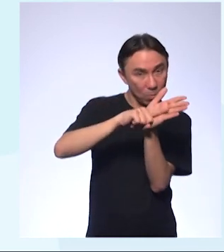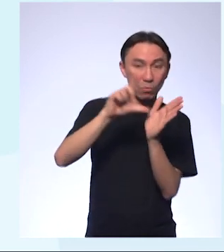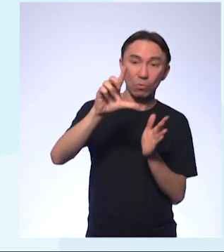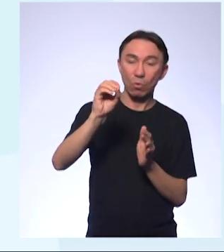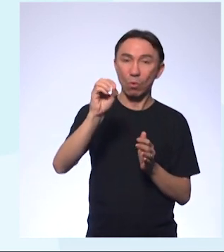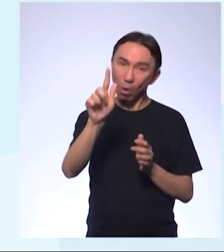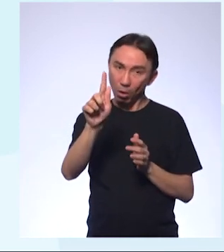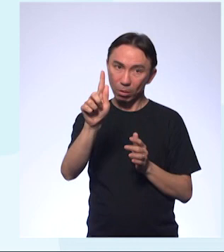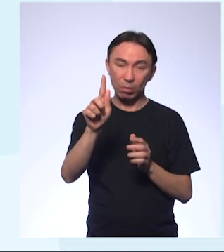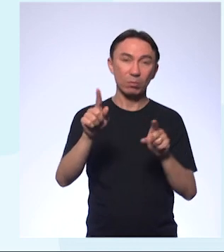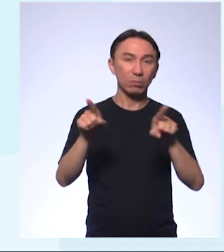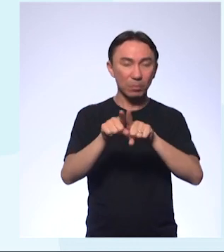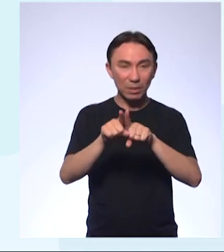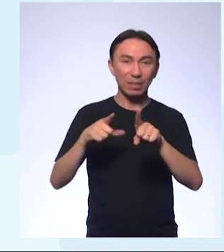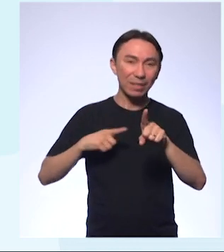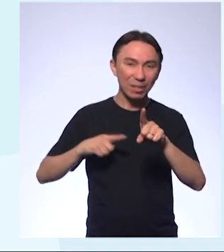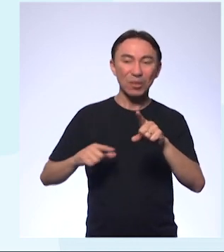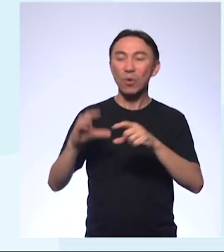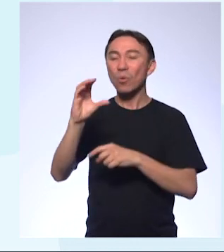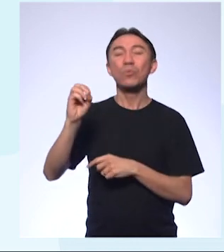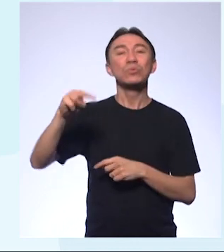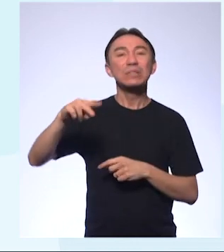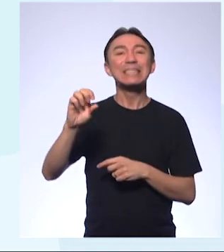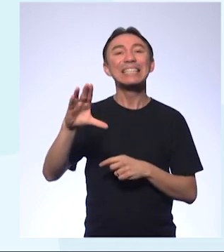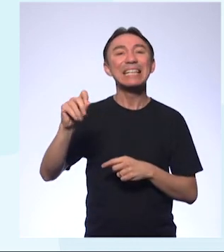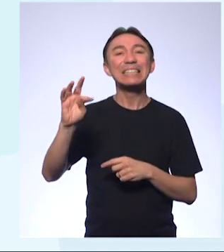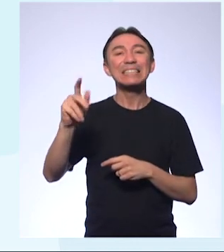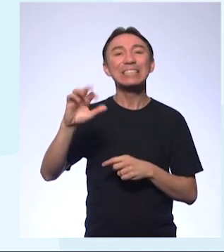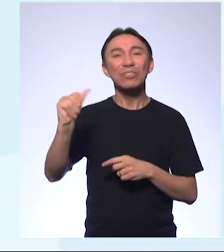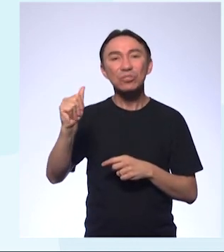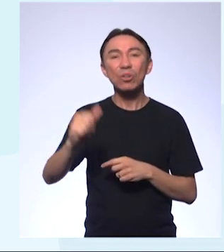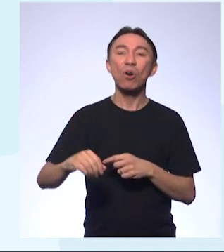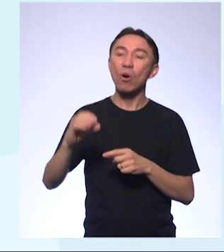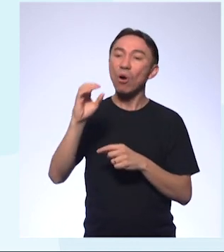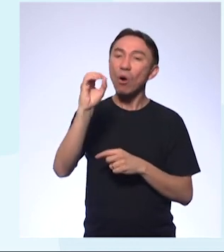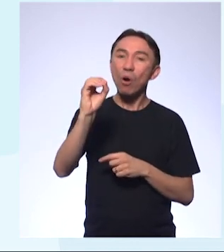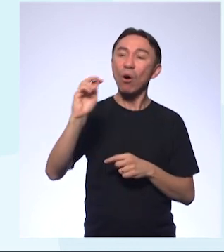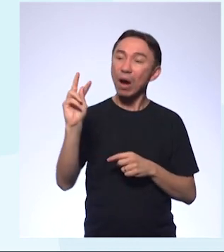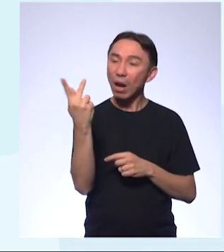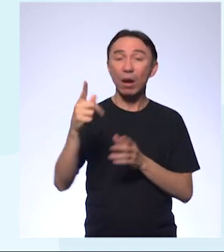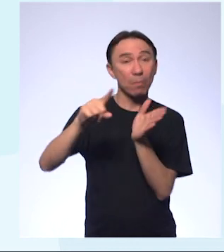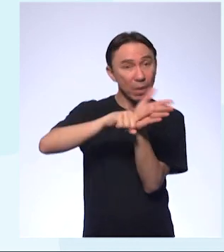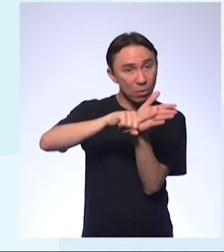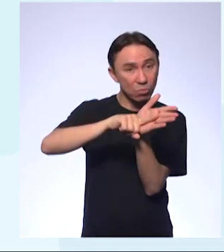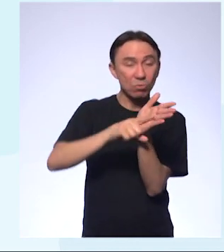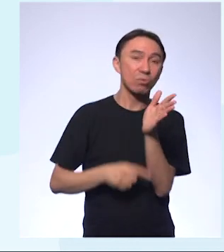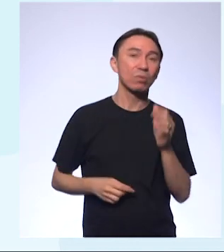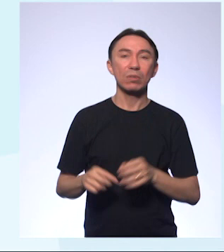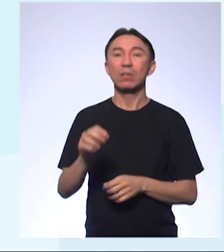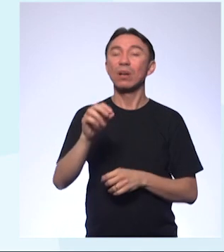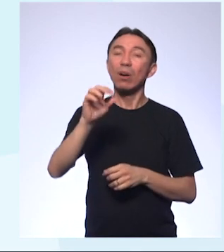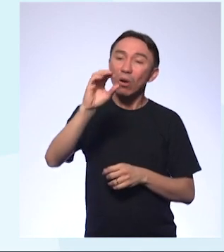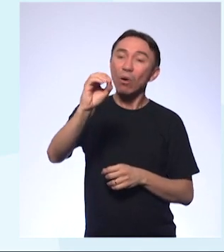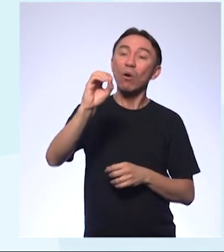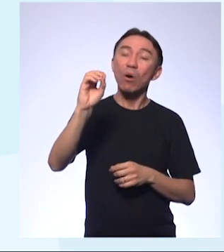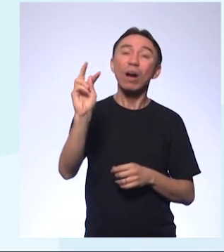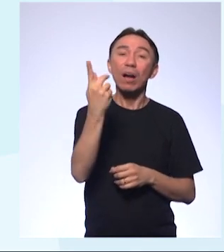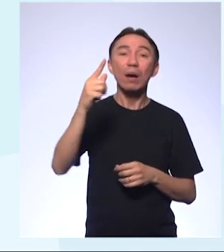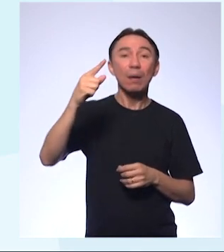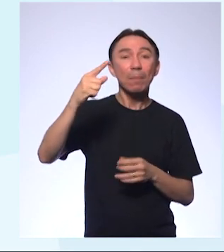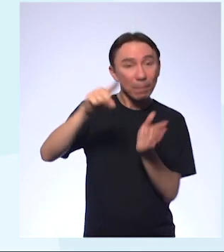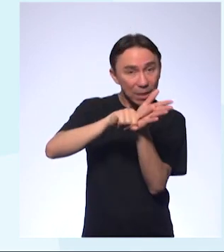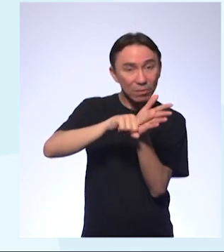concentração de OH-, e a concentração de OH-, é igual a 10 elevado a menos POH.